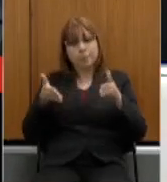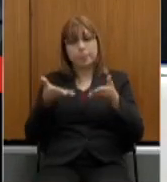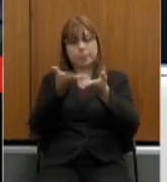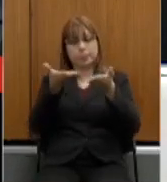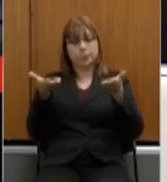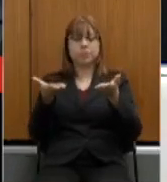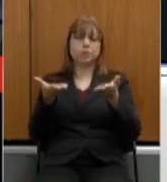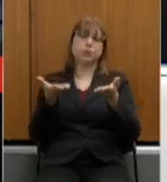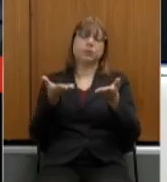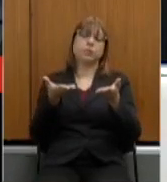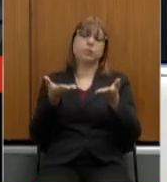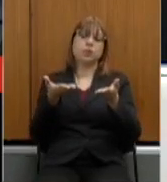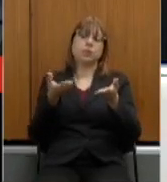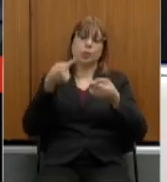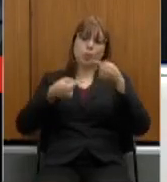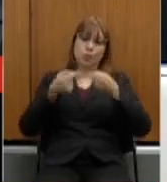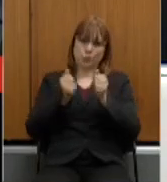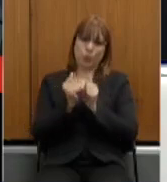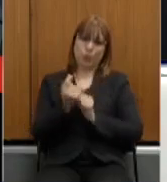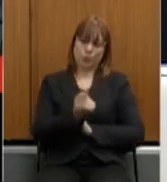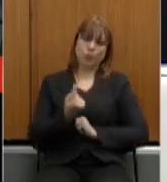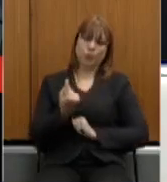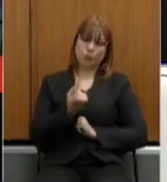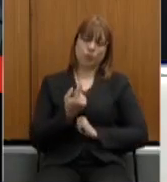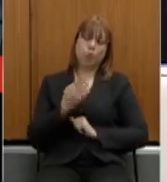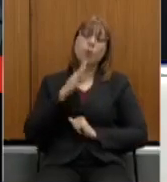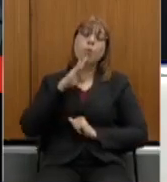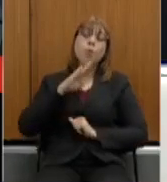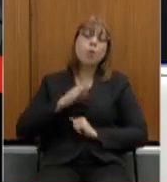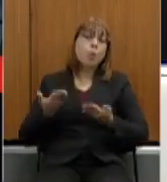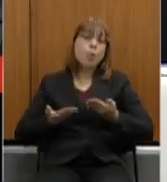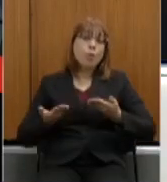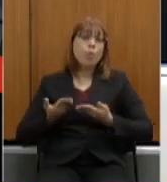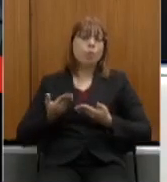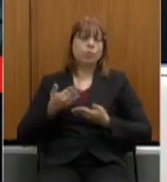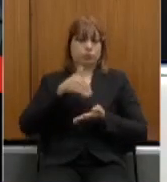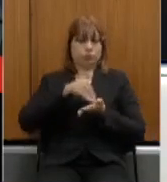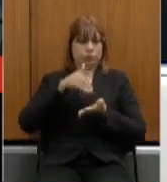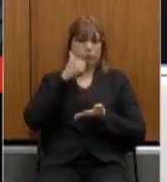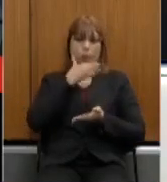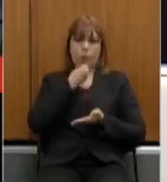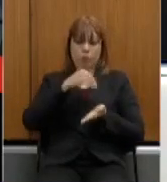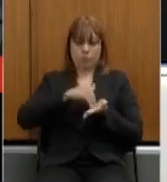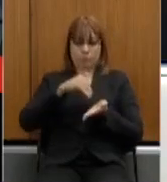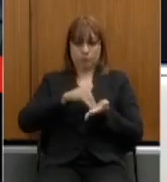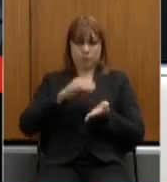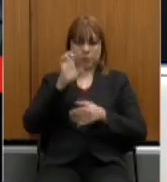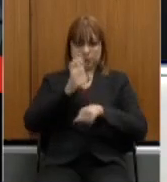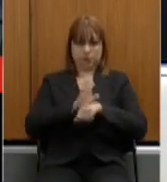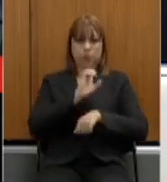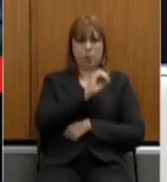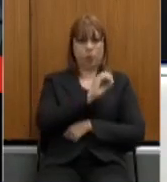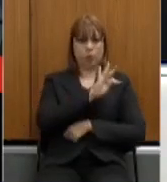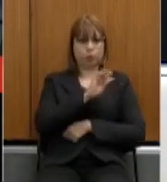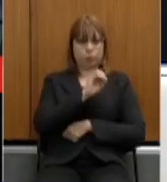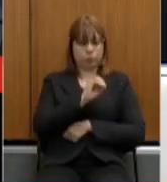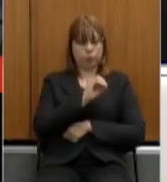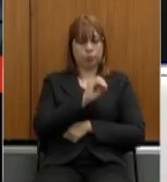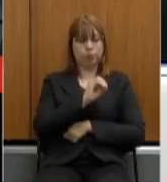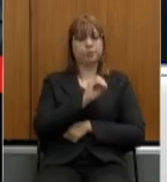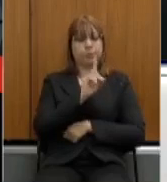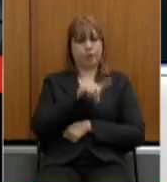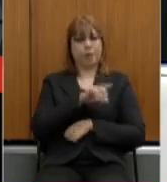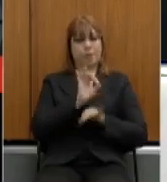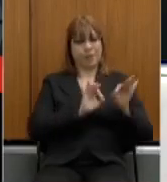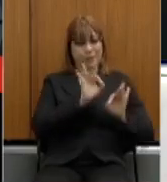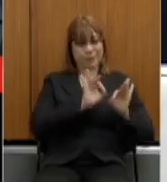possibilidade dessa discussão e teremos hoje à tarde o secretário de estado Otto Levy do planejamento